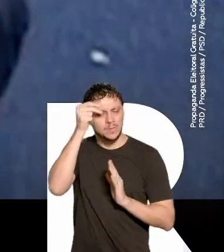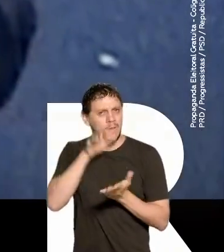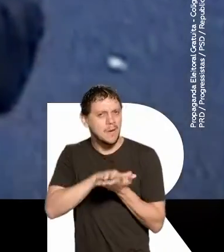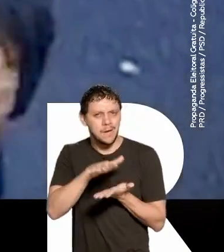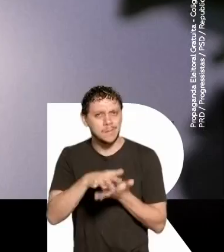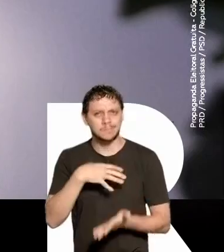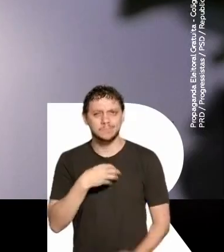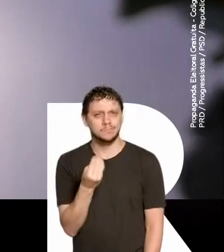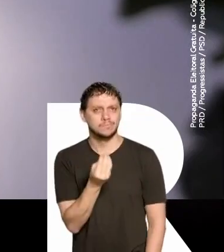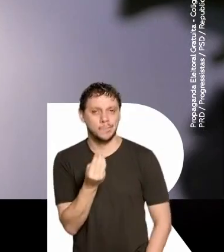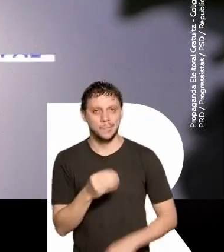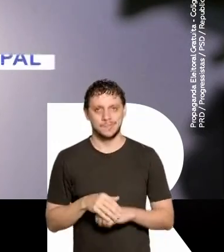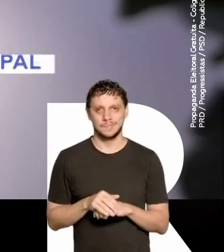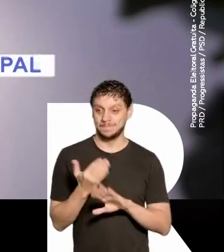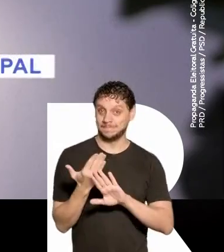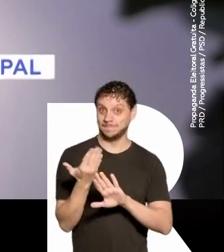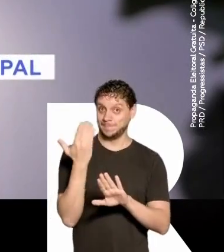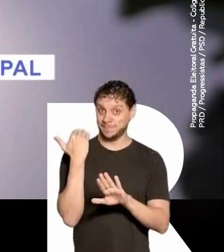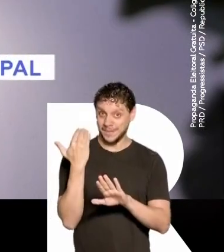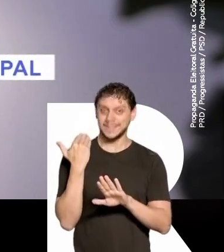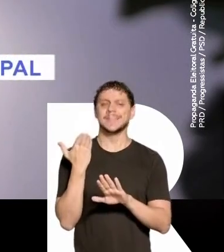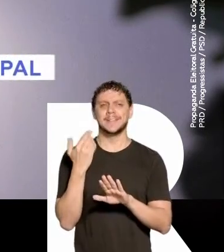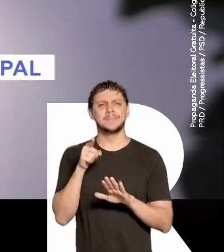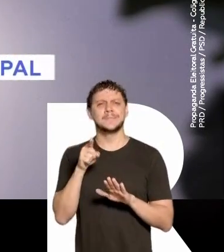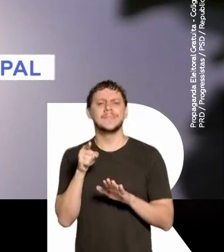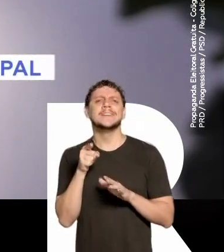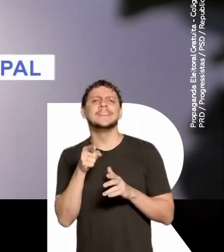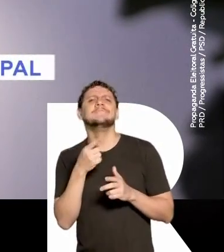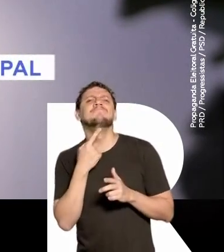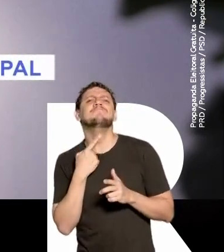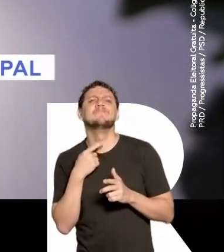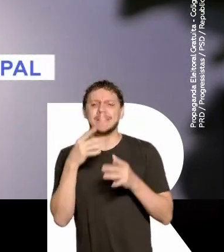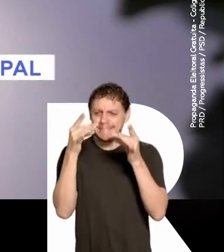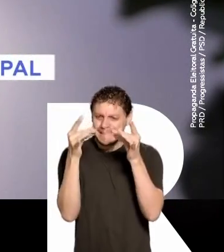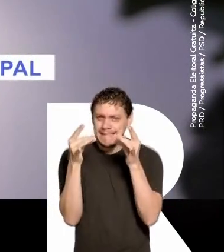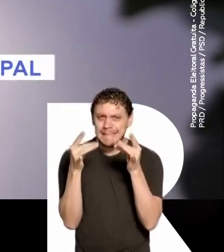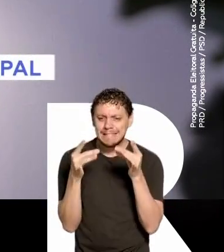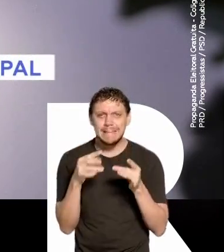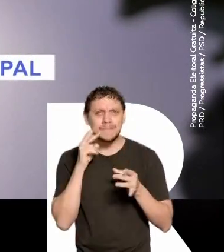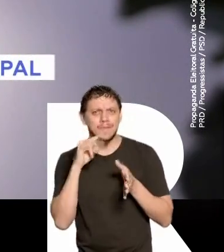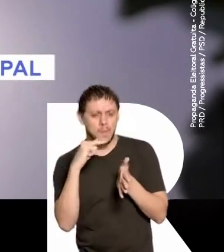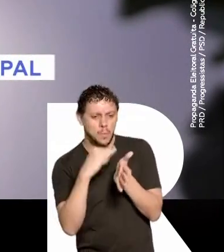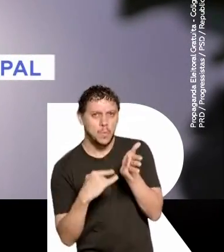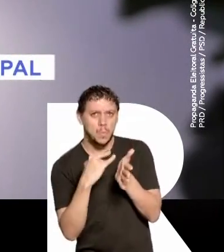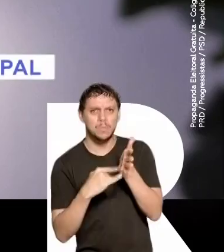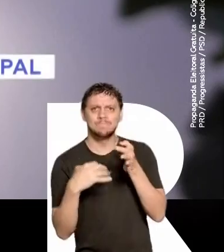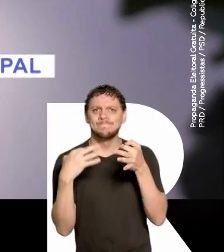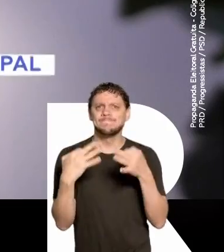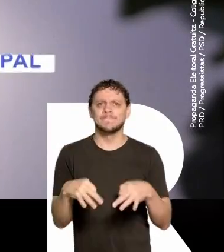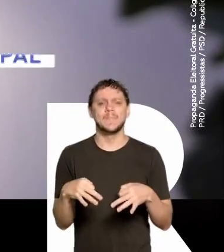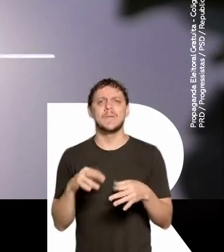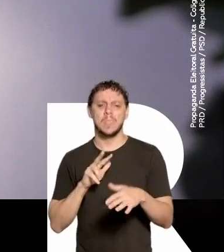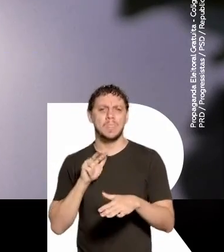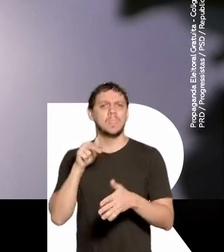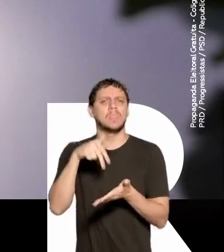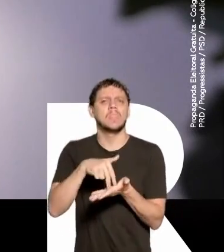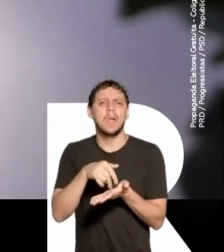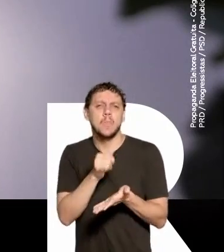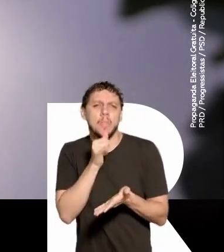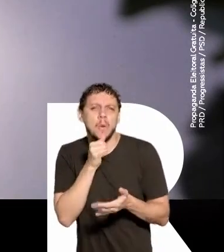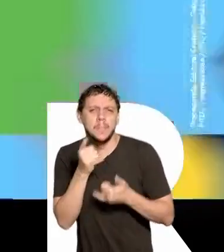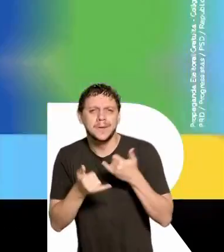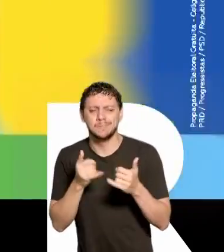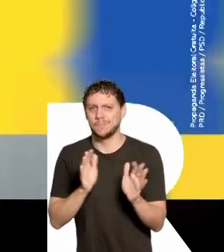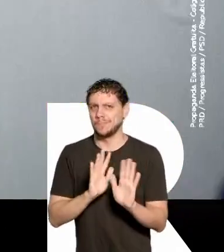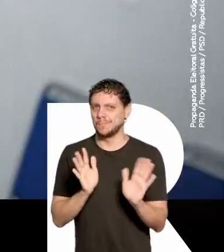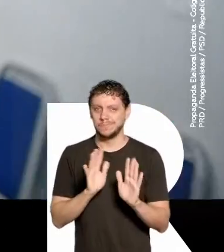dinheiro público. Ele era, assim, detalhista no exame da documentação. Ele não estava ali para